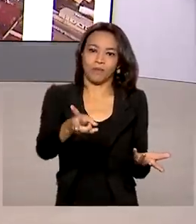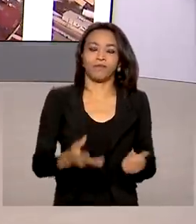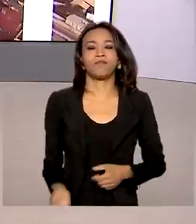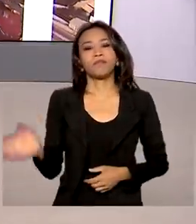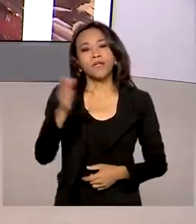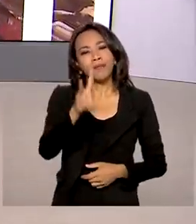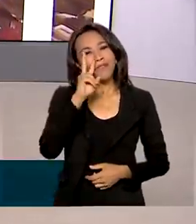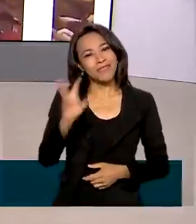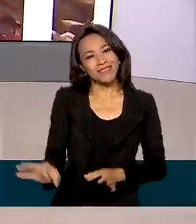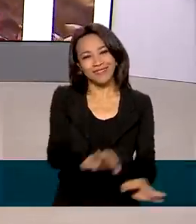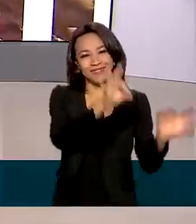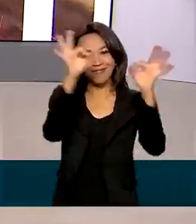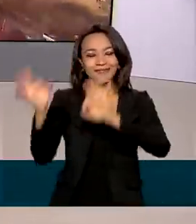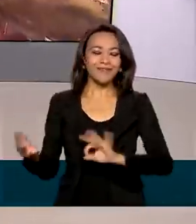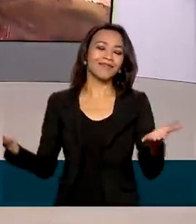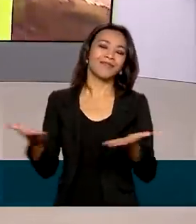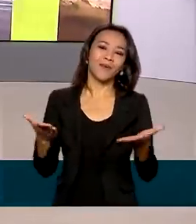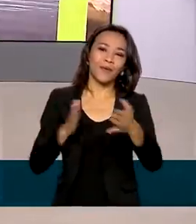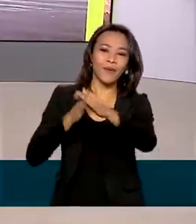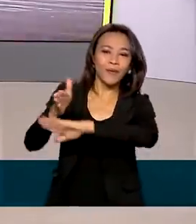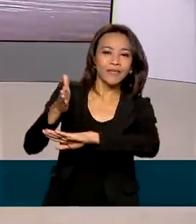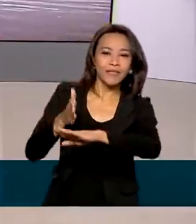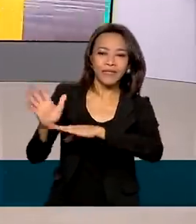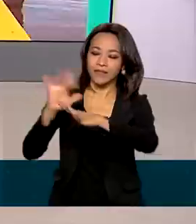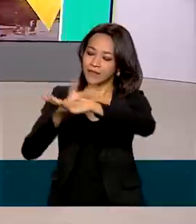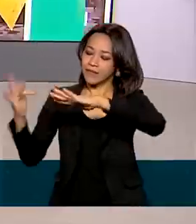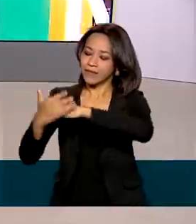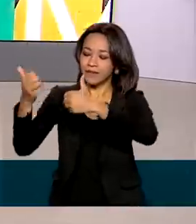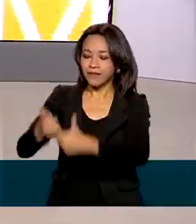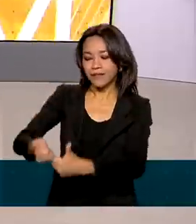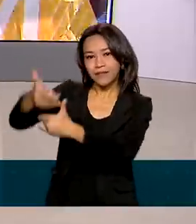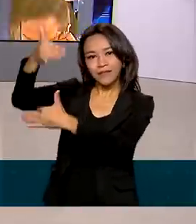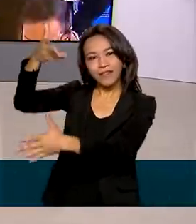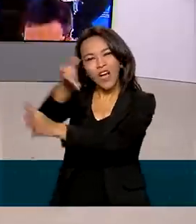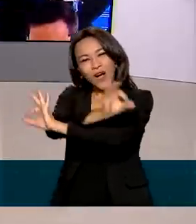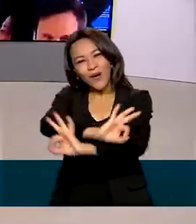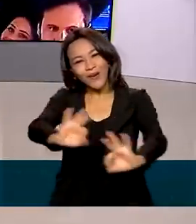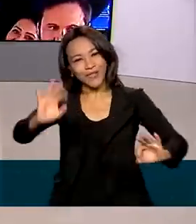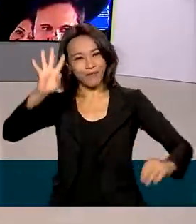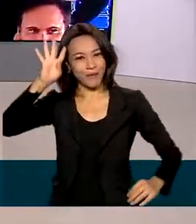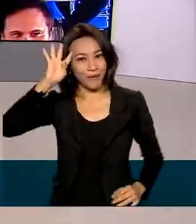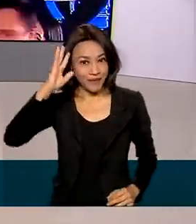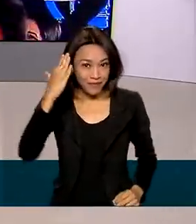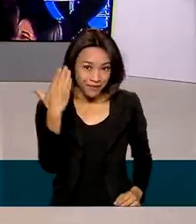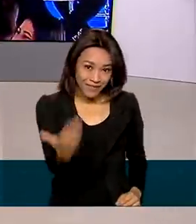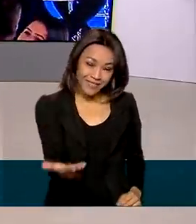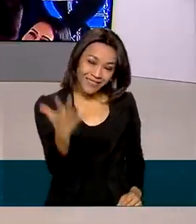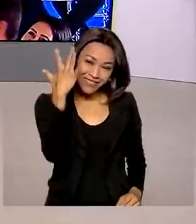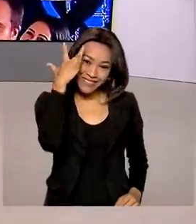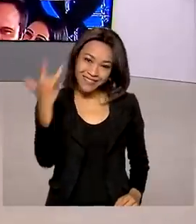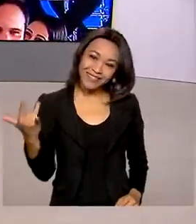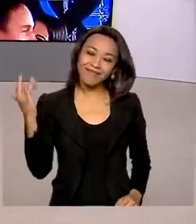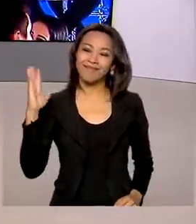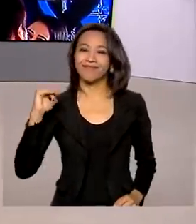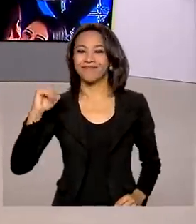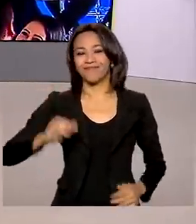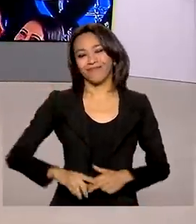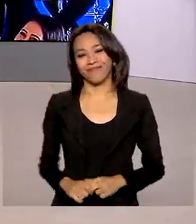rever as reportagens de hoje, acesse as nossas redes sociais. Uma ótima quarta-feira para você e até amanhã. Tchau, tchau.